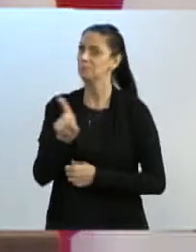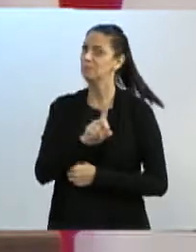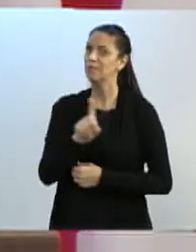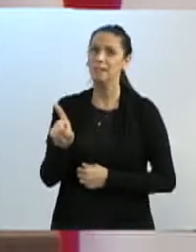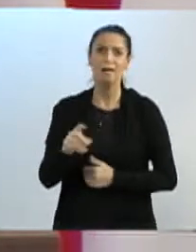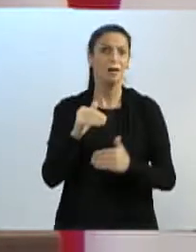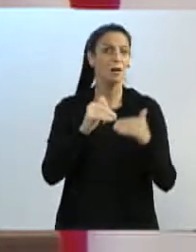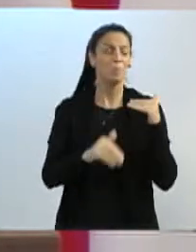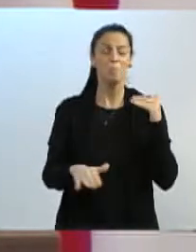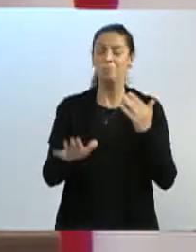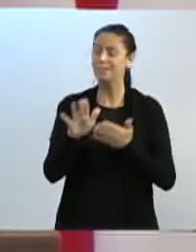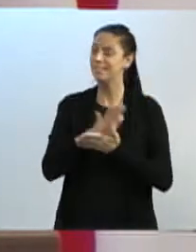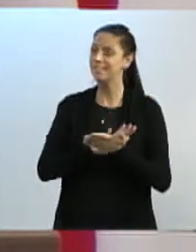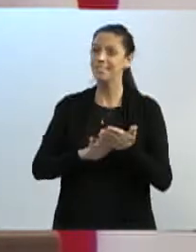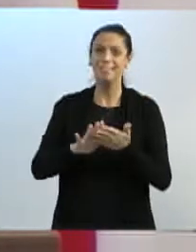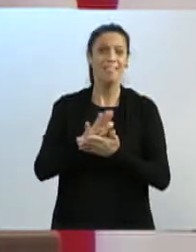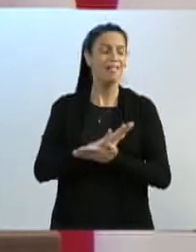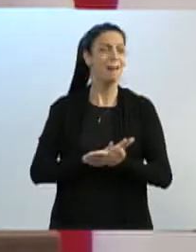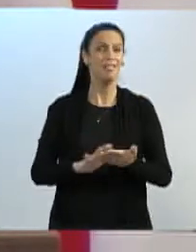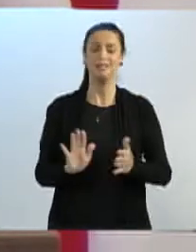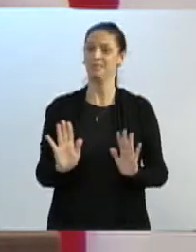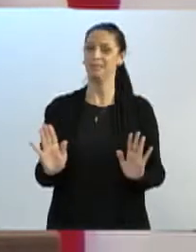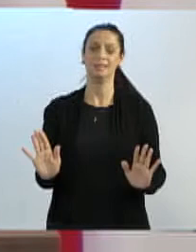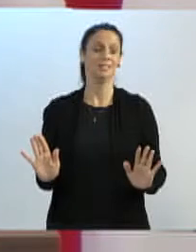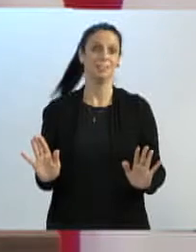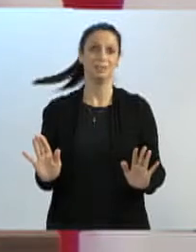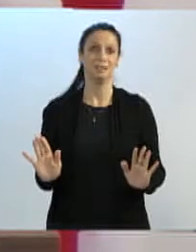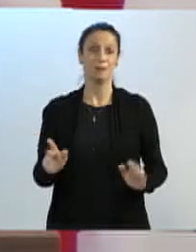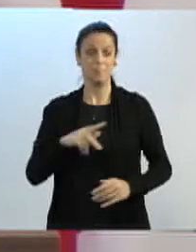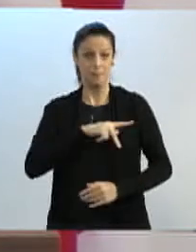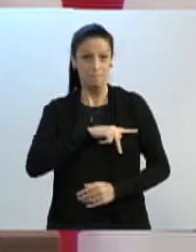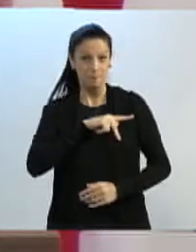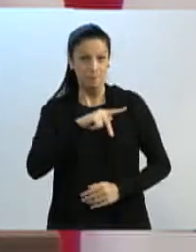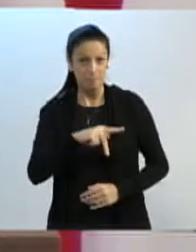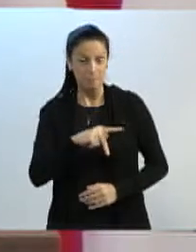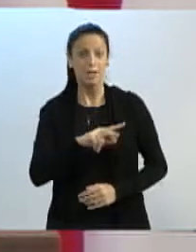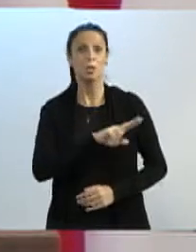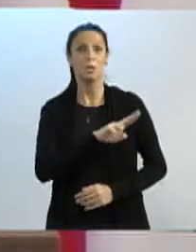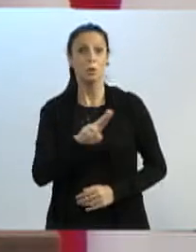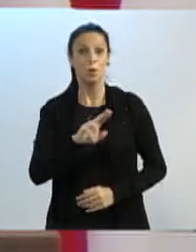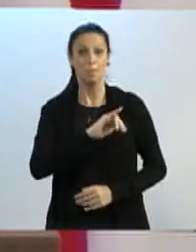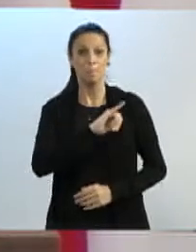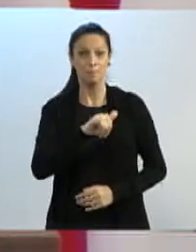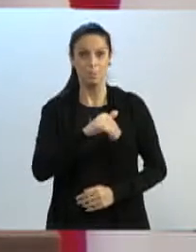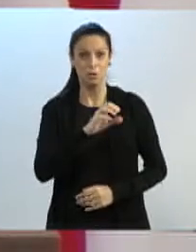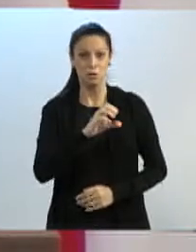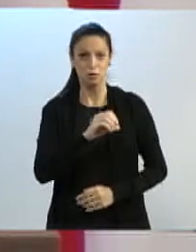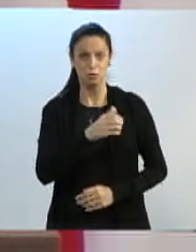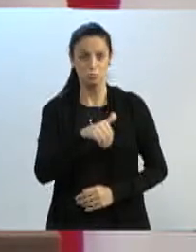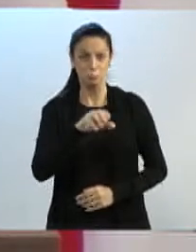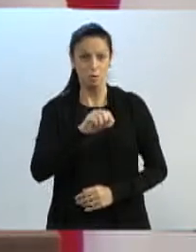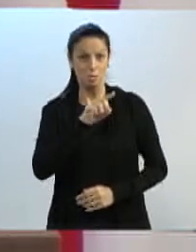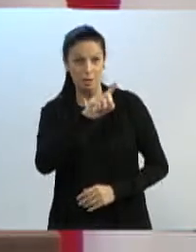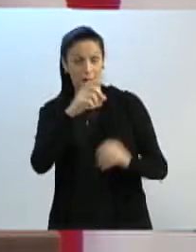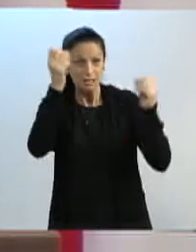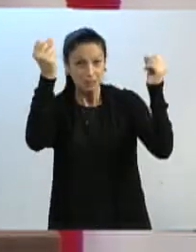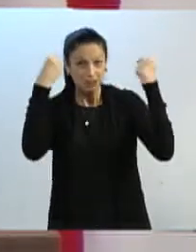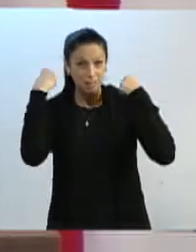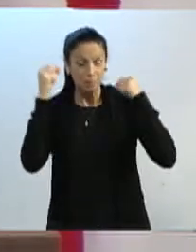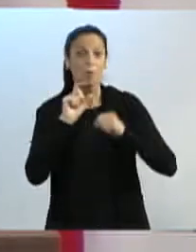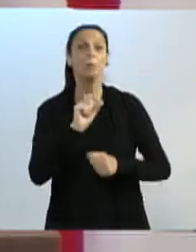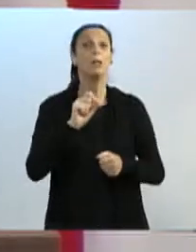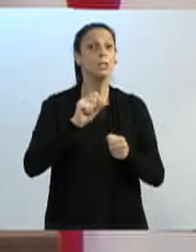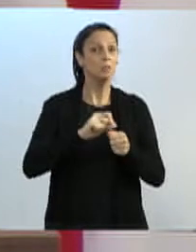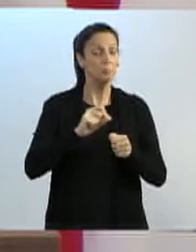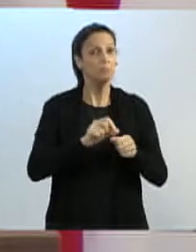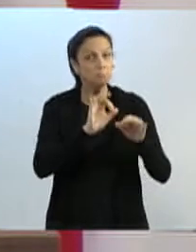muito pelo contrário, aquilo que o prefeito João Rodrigues fez agora em Chapecó, eu quero dizer que está correto.